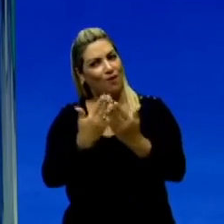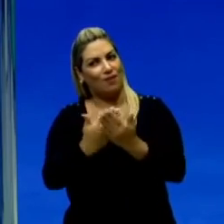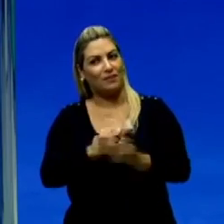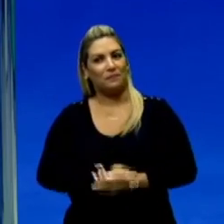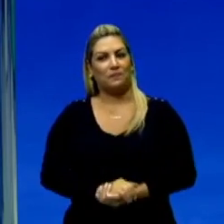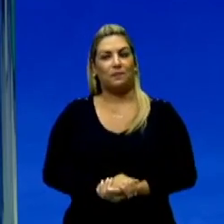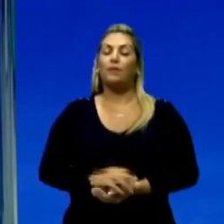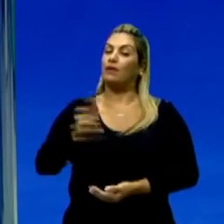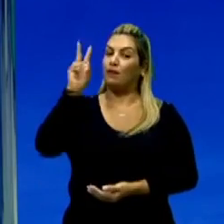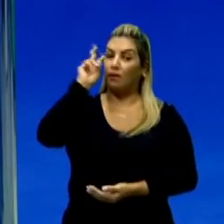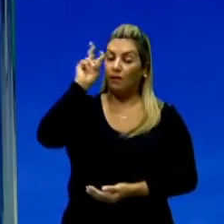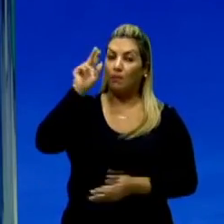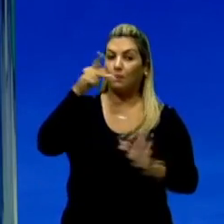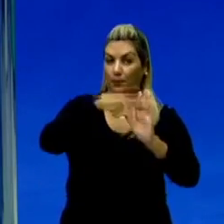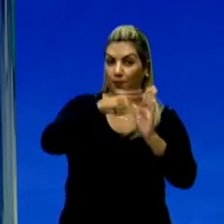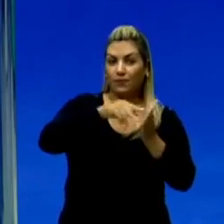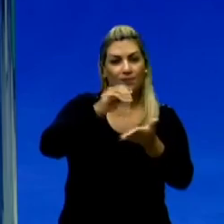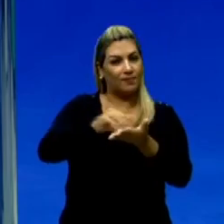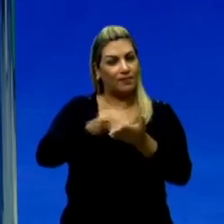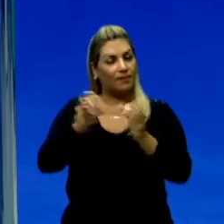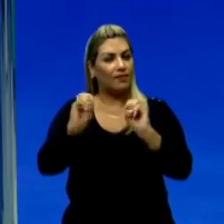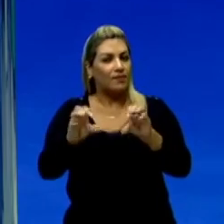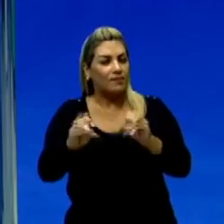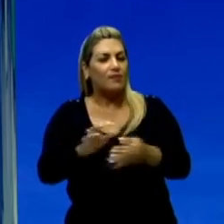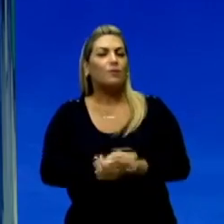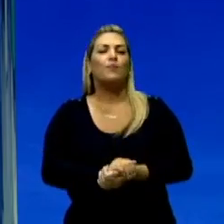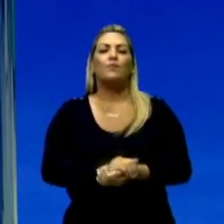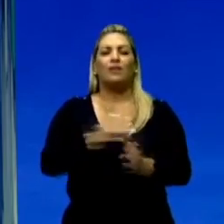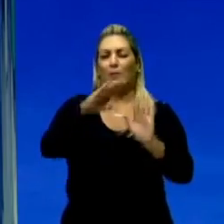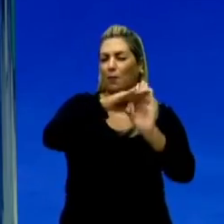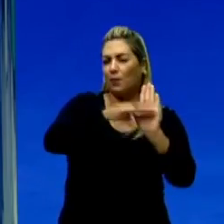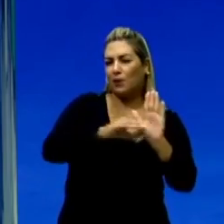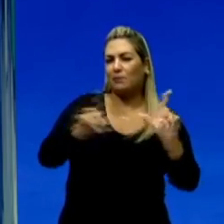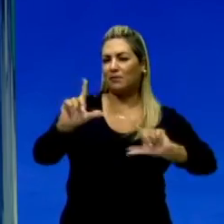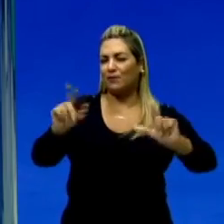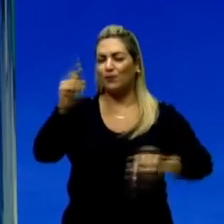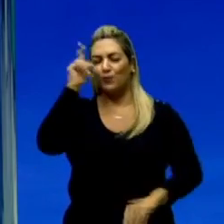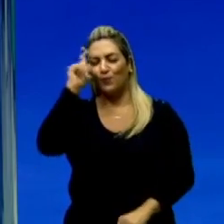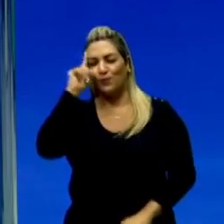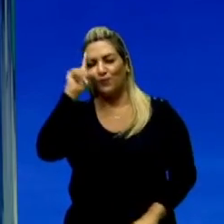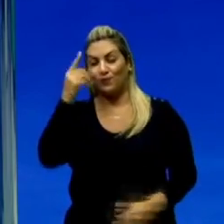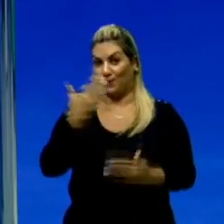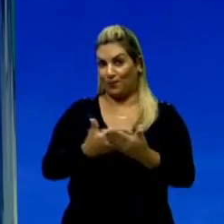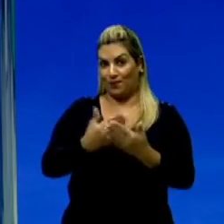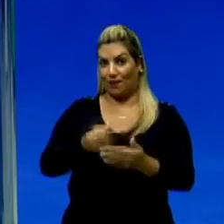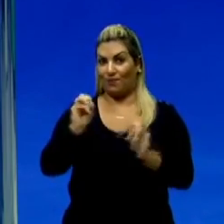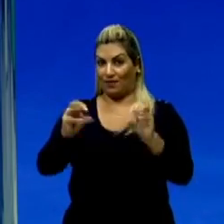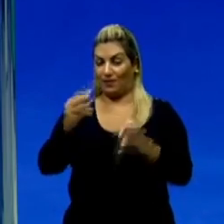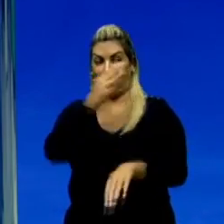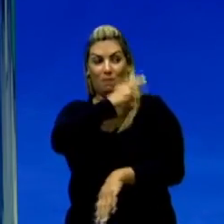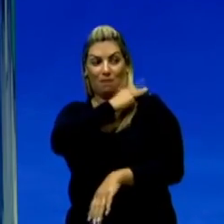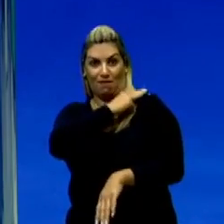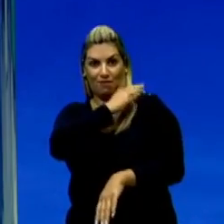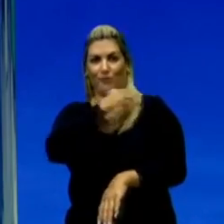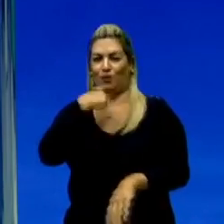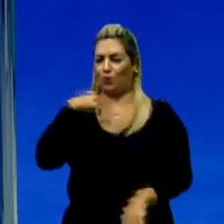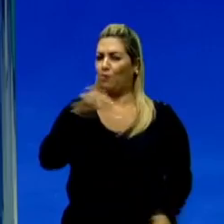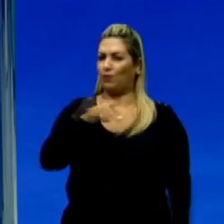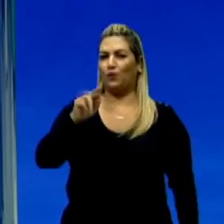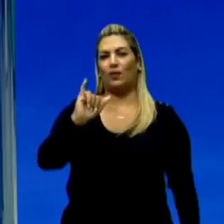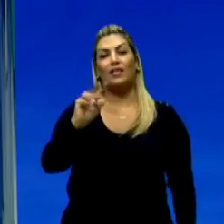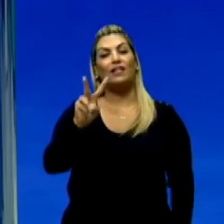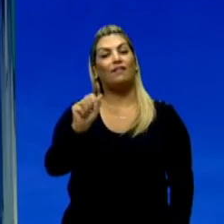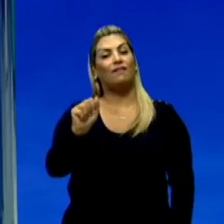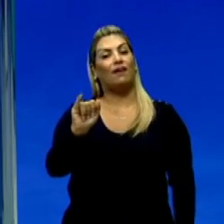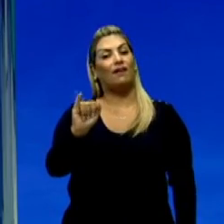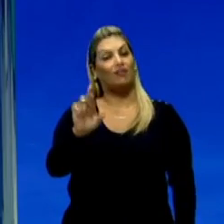Lembrando que é um projeto de Seduc em Ação, que terá programas diários com aulas para o Ensino Médio. Eu sou o professor Ivaí e o